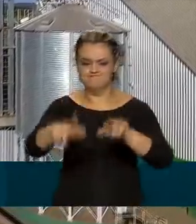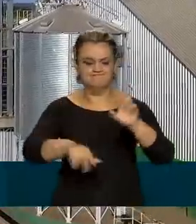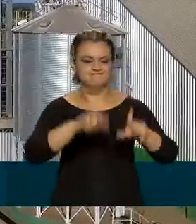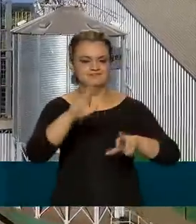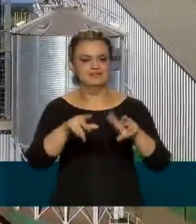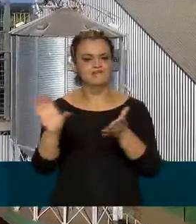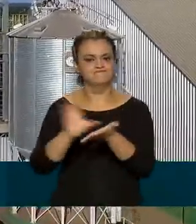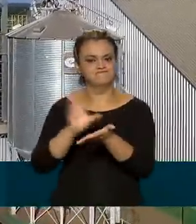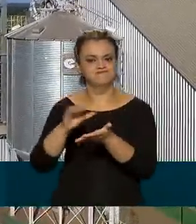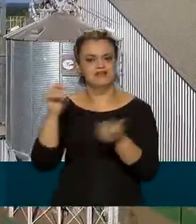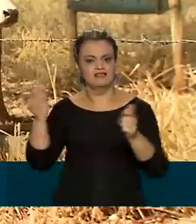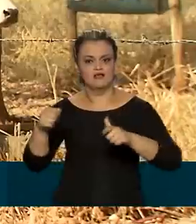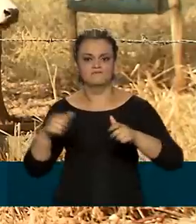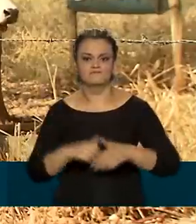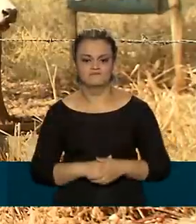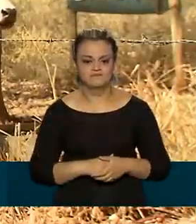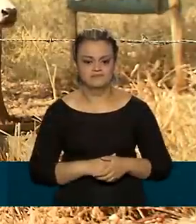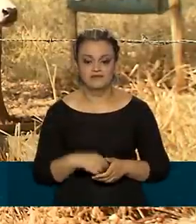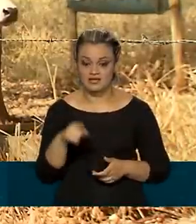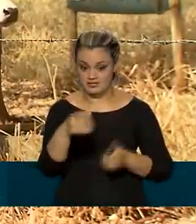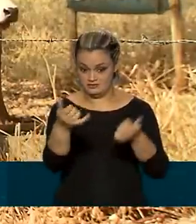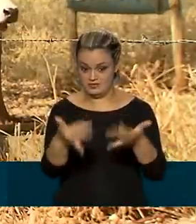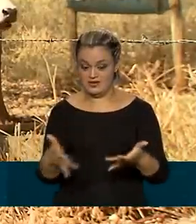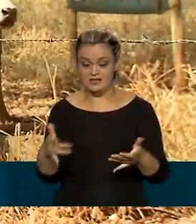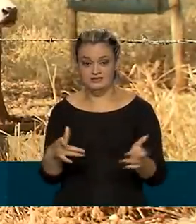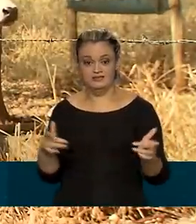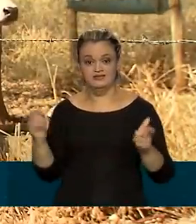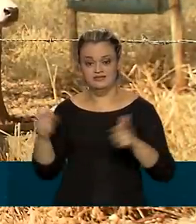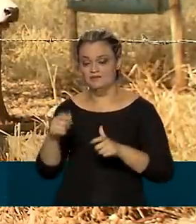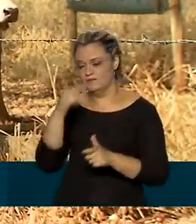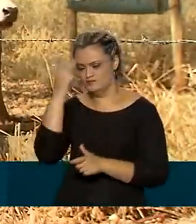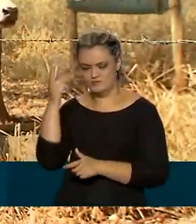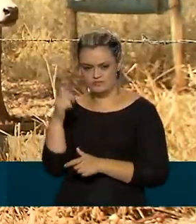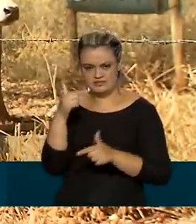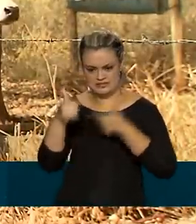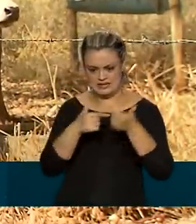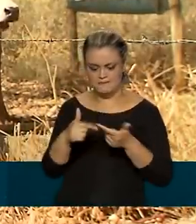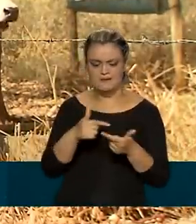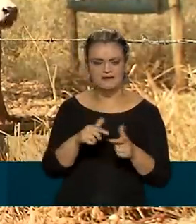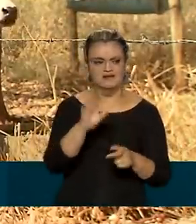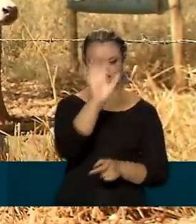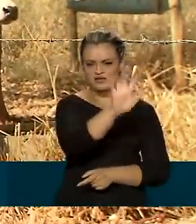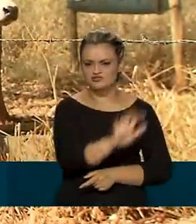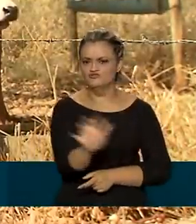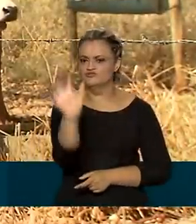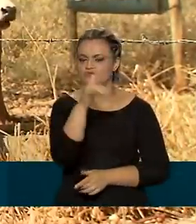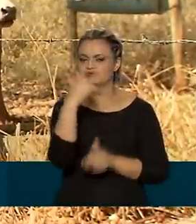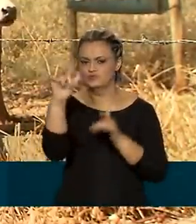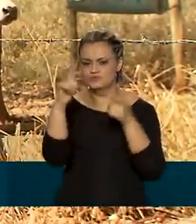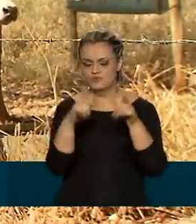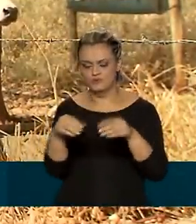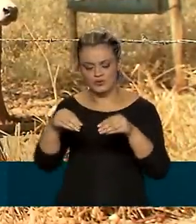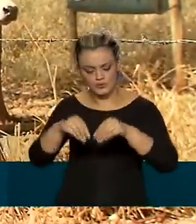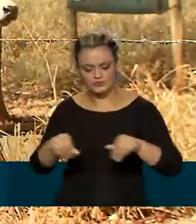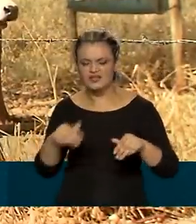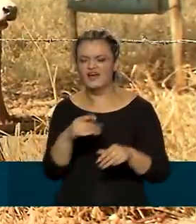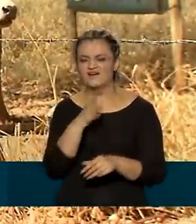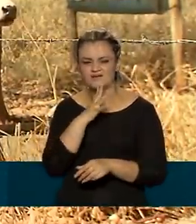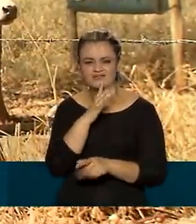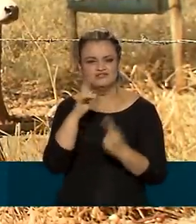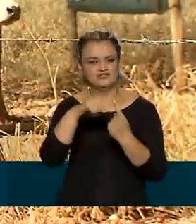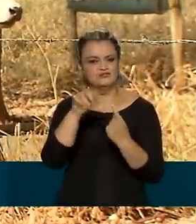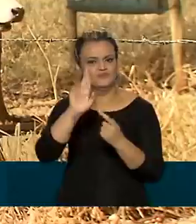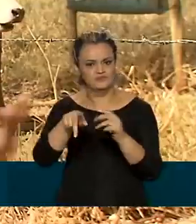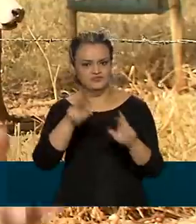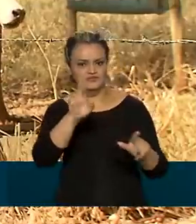renda nas propriedades. Possibilita a produtores de diferentes regiões, com diferentes tipos de solo, de condições